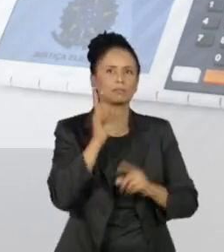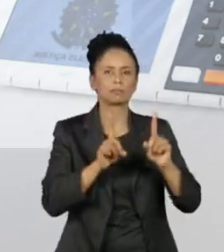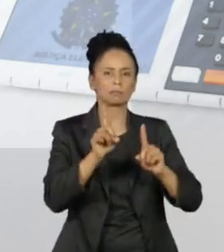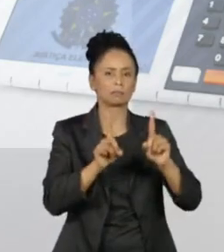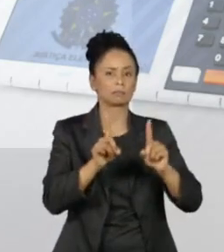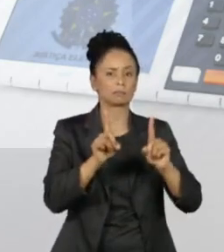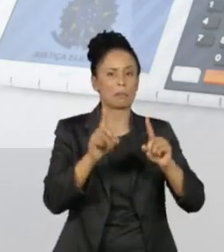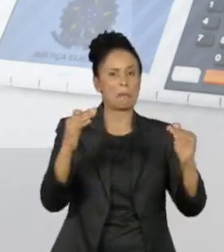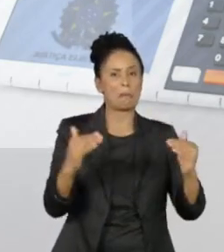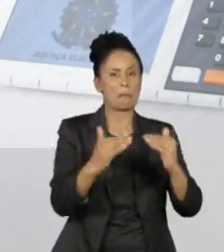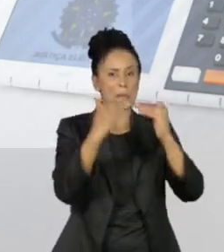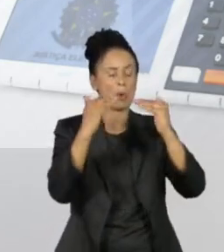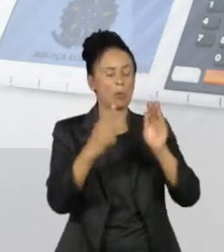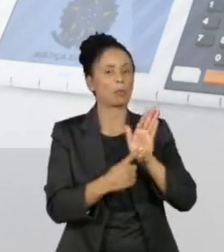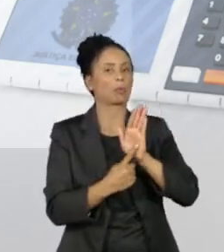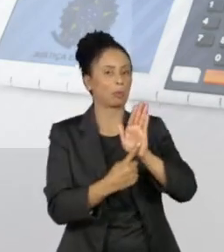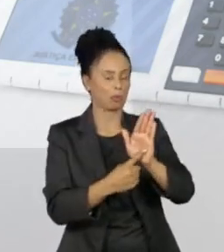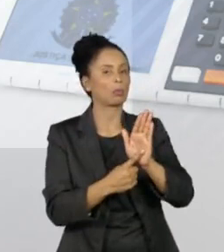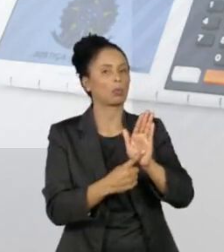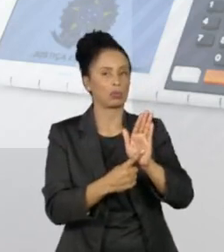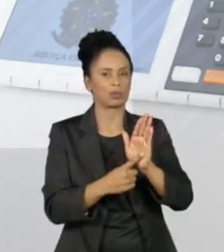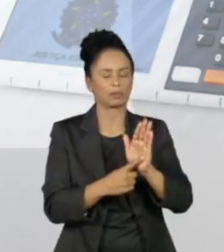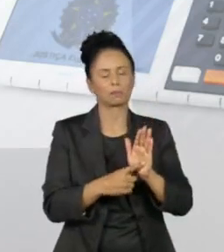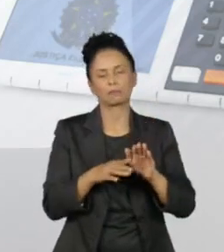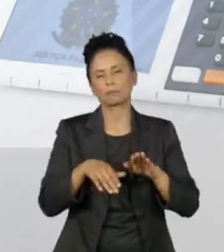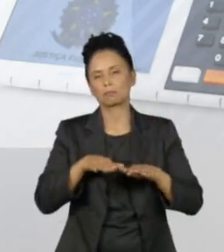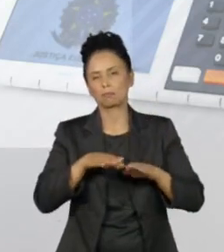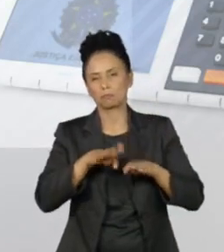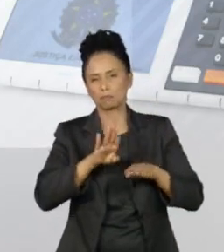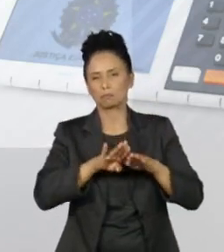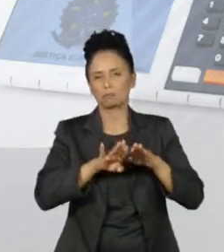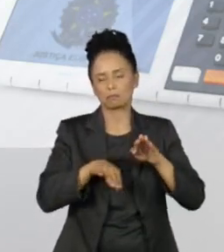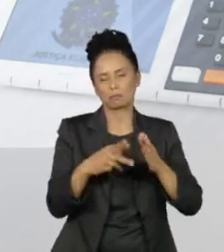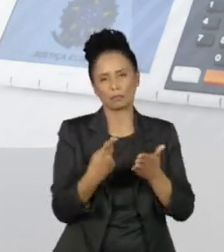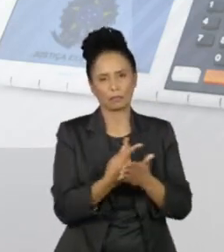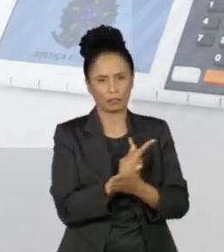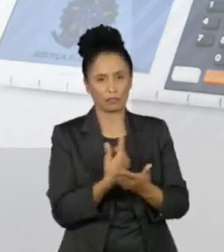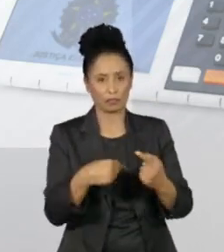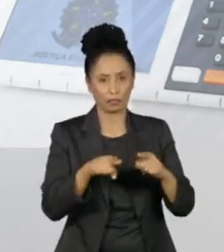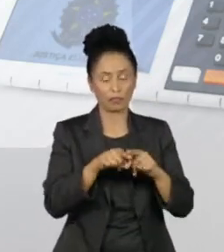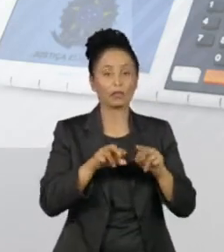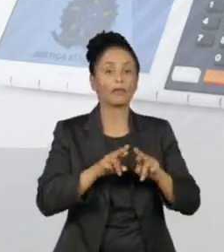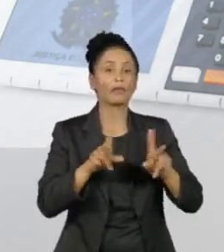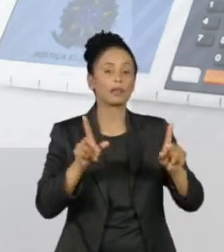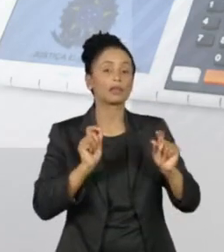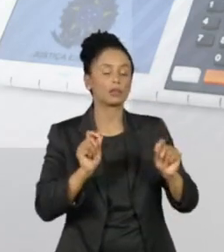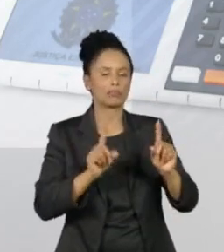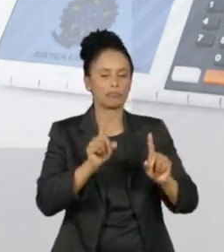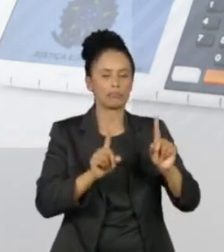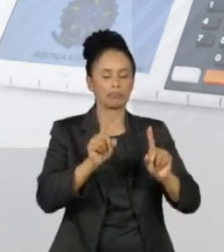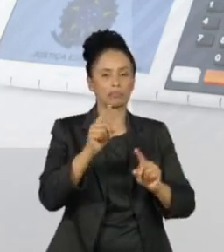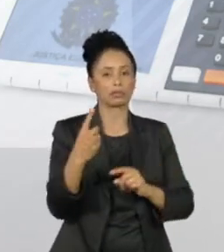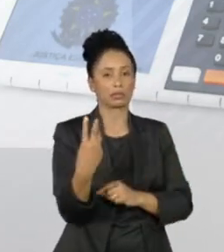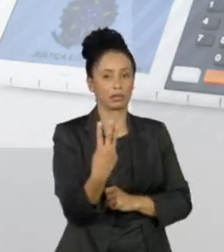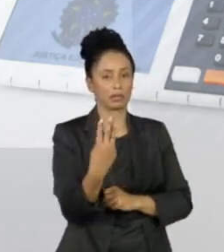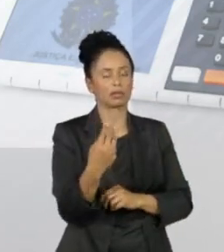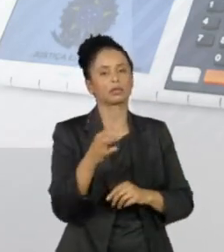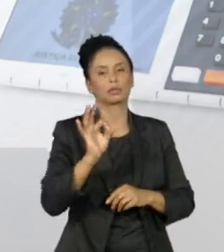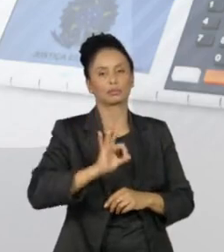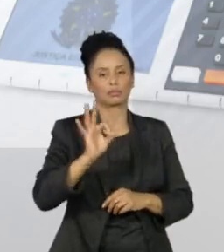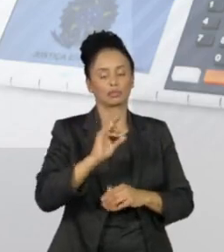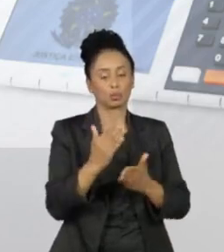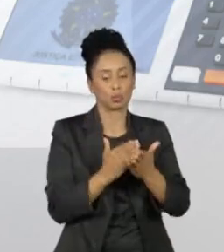tecnicamente empatados no limite na margem de erro. A diferença entre eles, que chegou a ser de 13% no início de setembro,